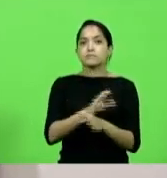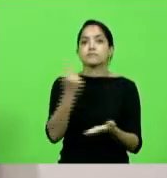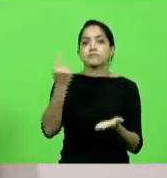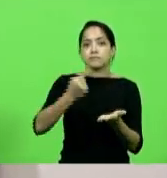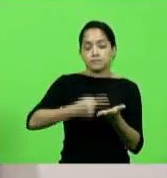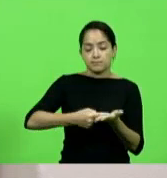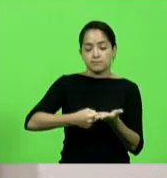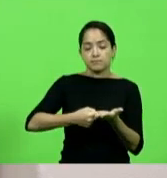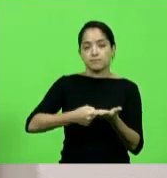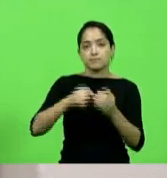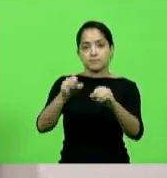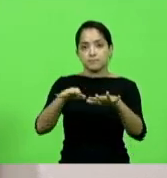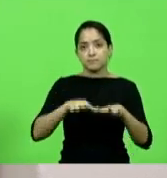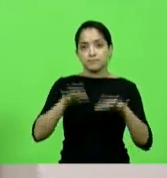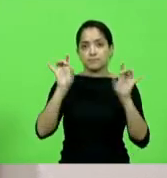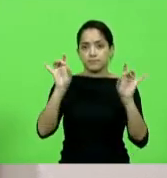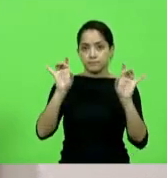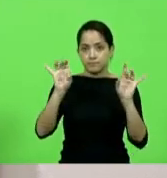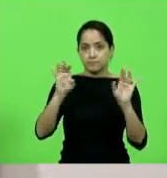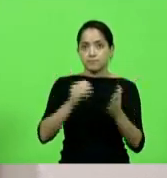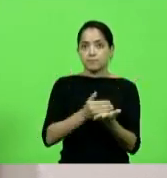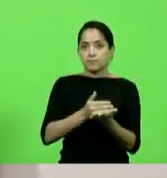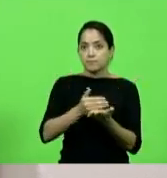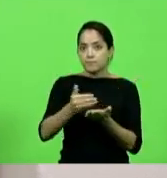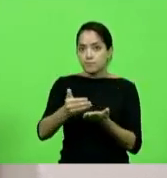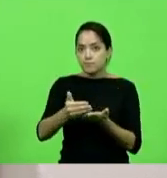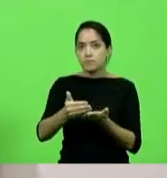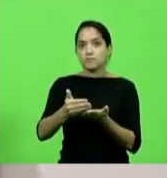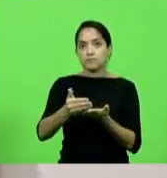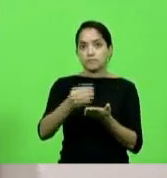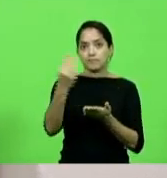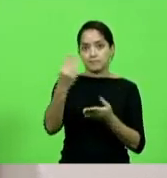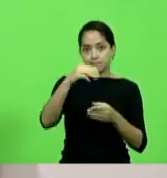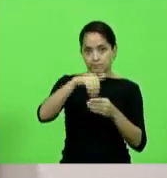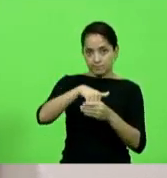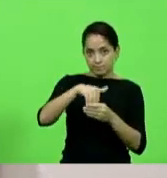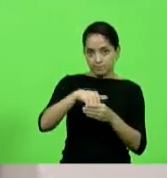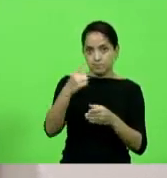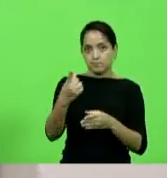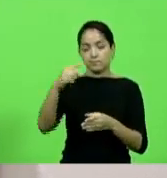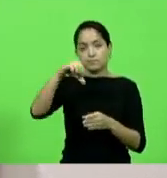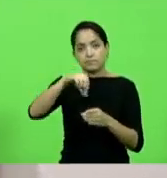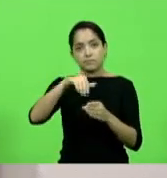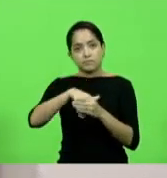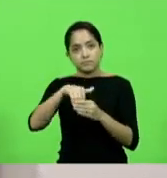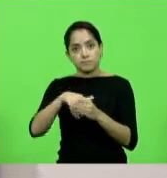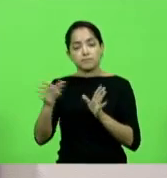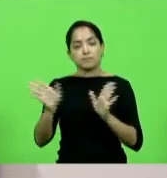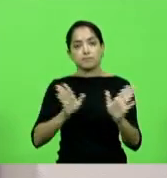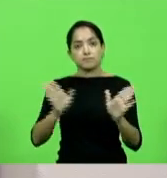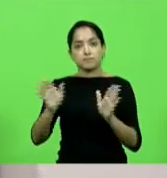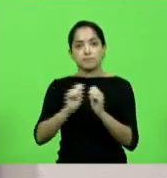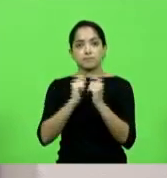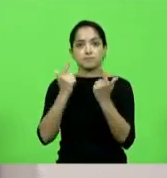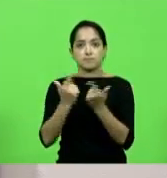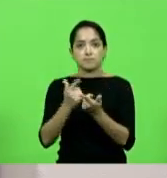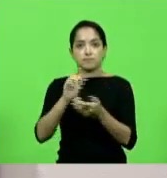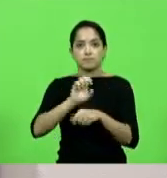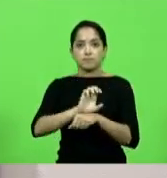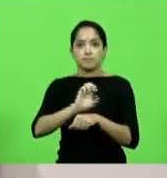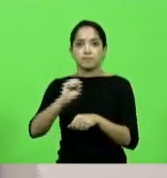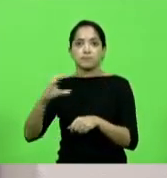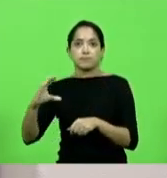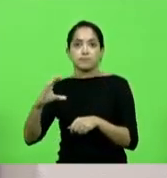outro especial de abertura dos trabalhos da terceira sessão legislativa da 19ª legislatura e a leitura da